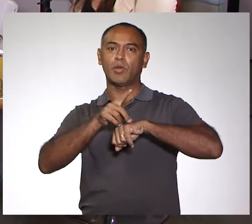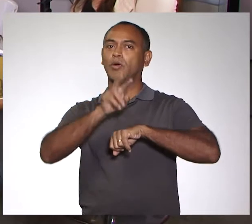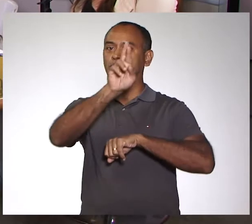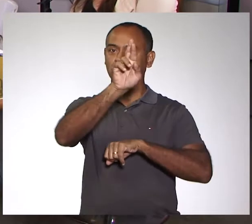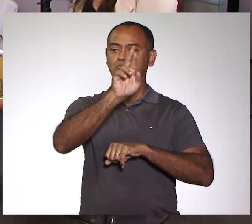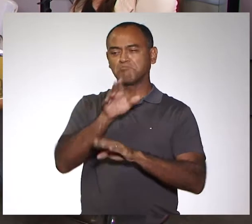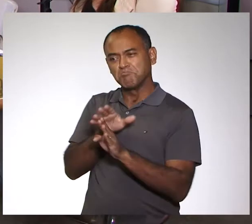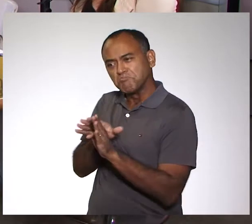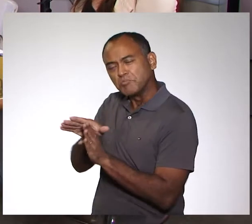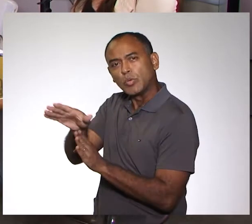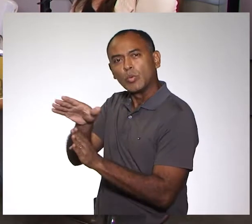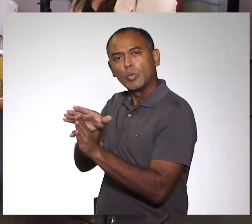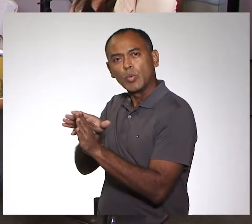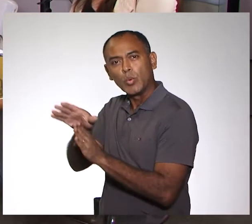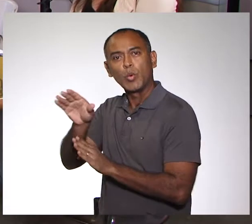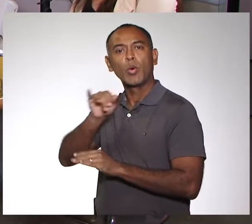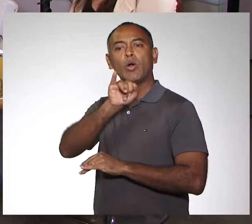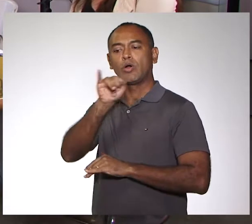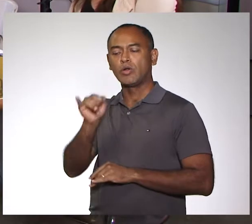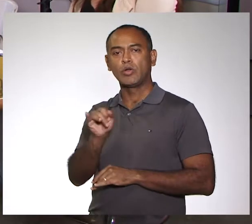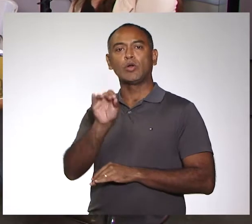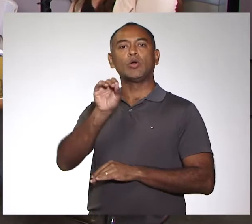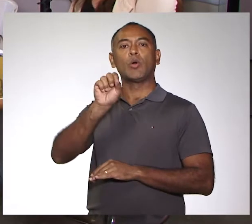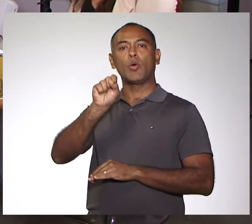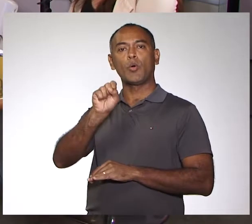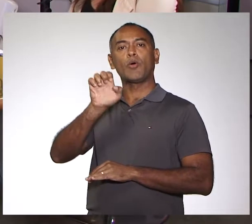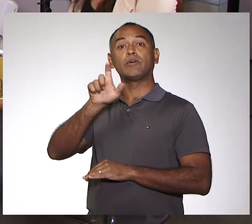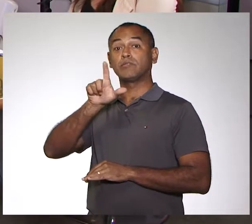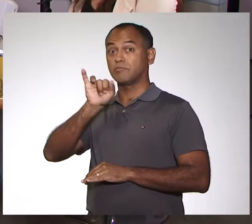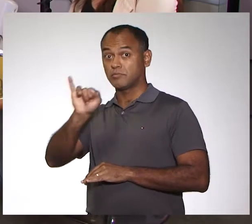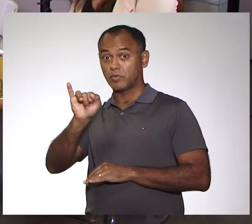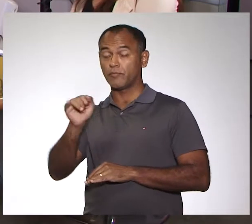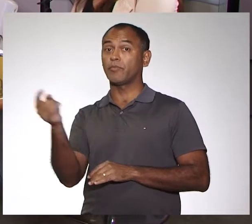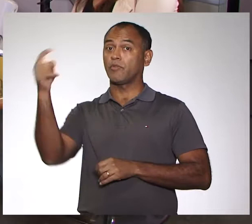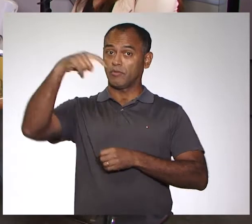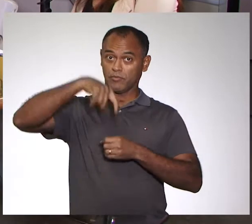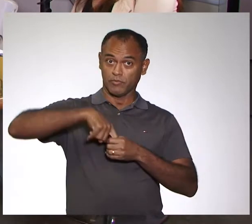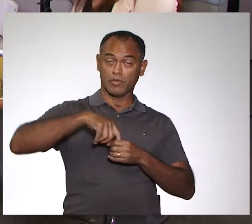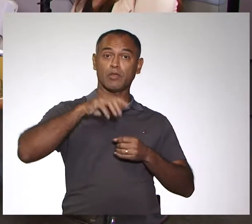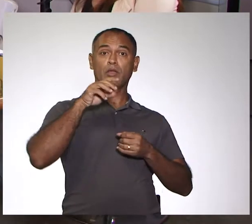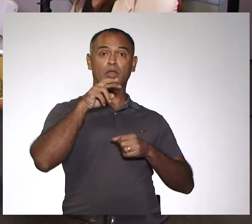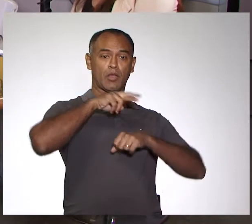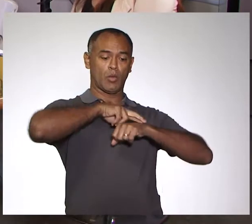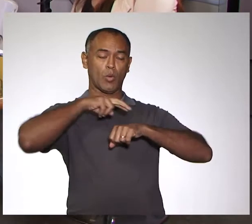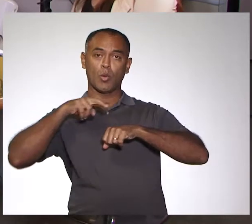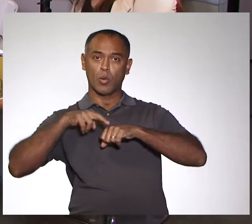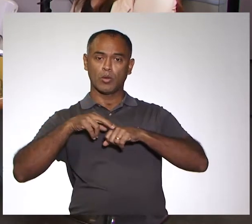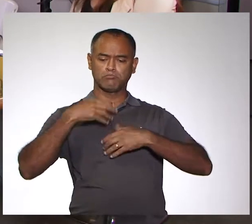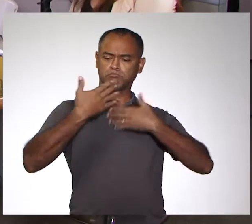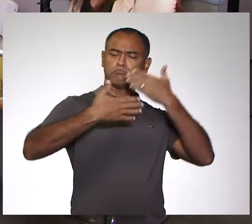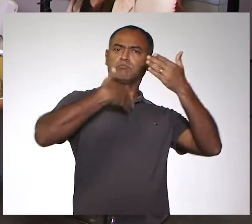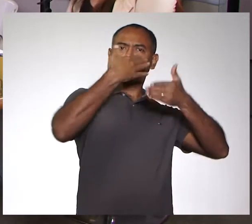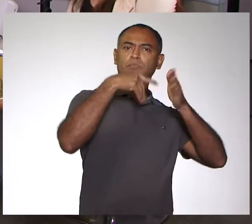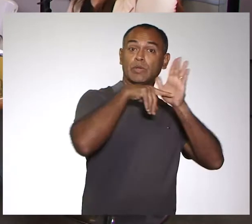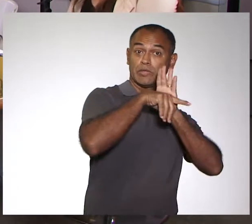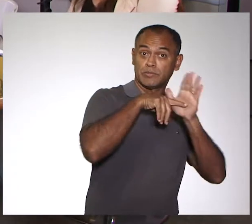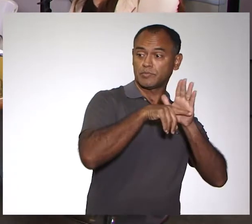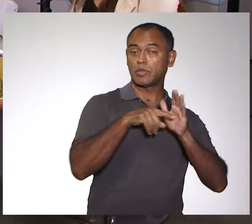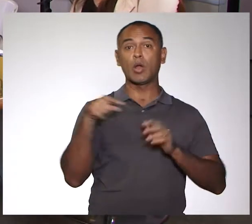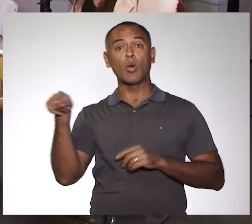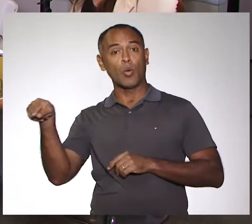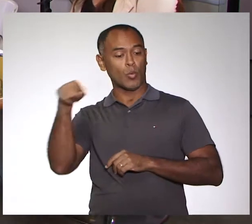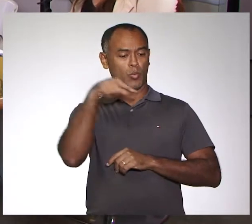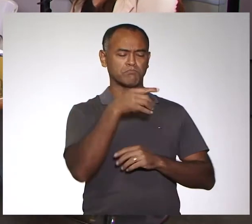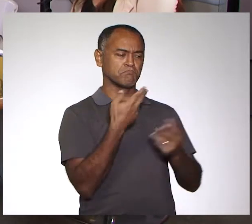orientadora dele, doutora Joseli, ela veio aqui desenvolver suas pesquisas e, nesse momento, ele